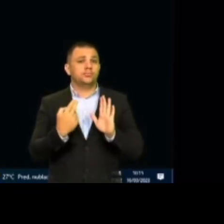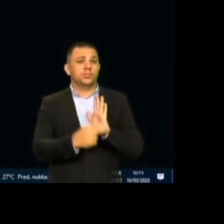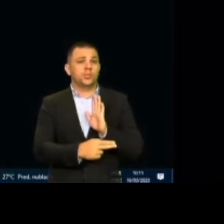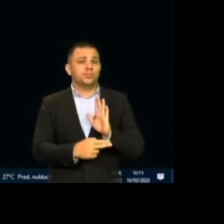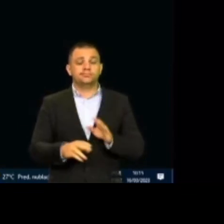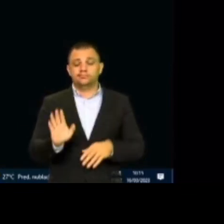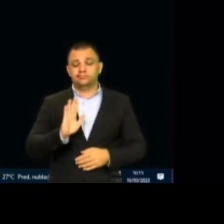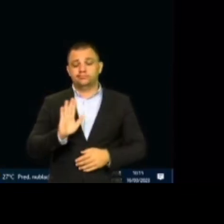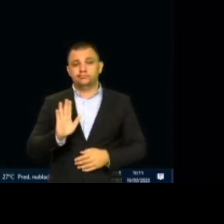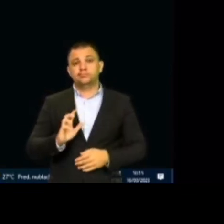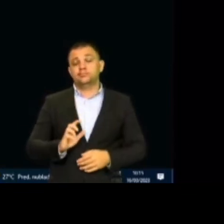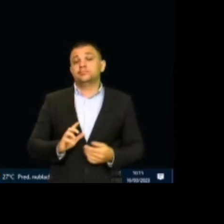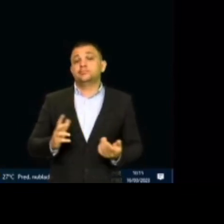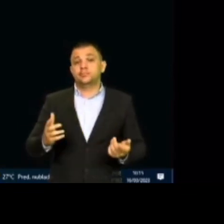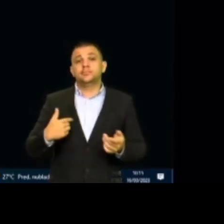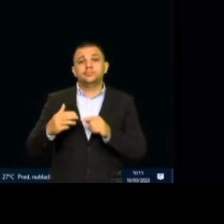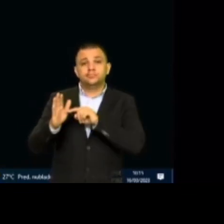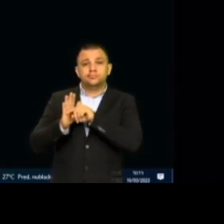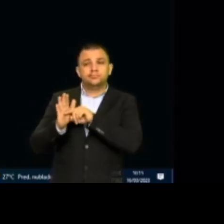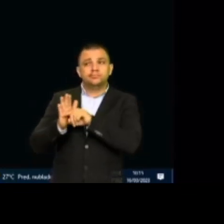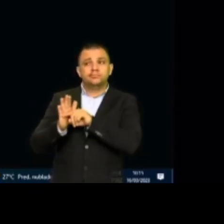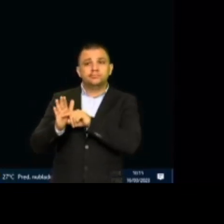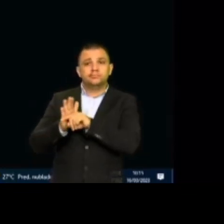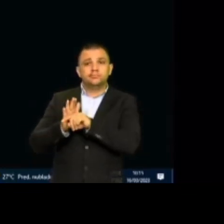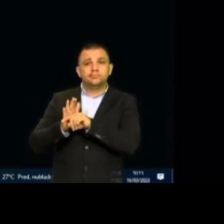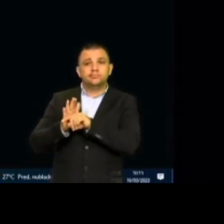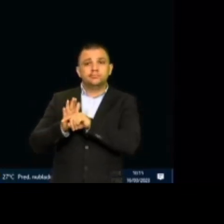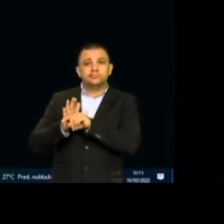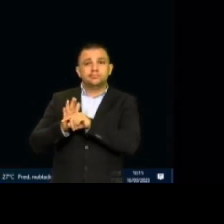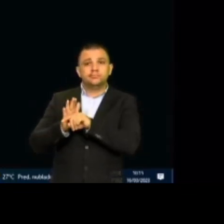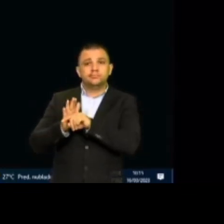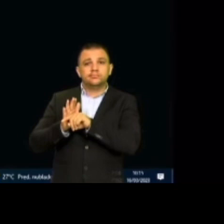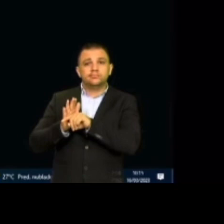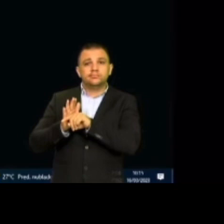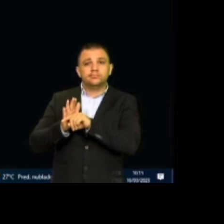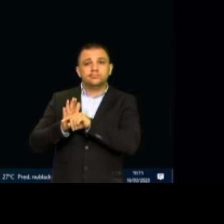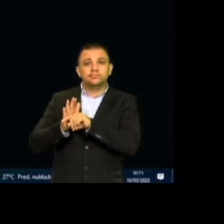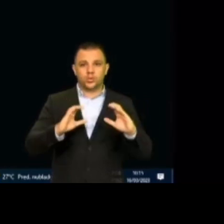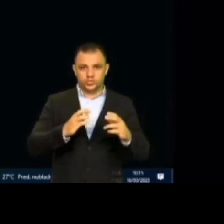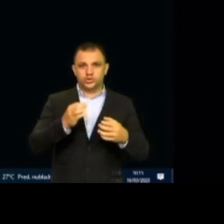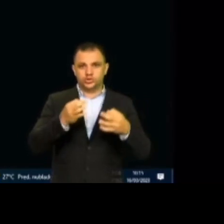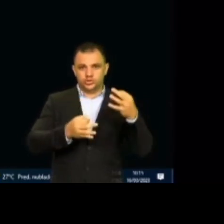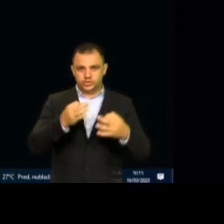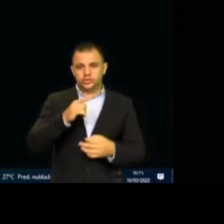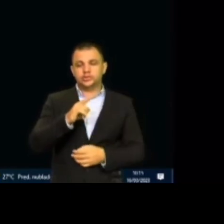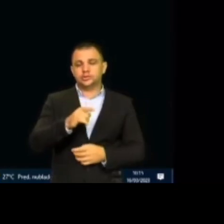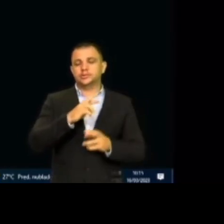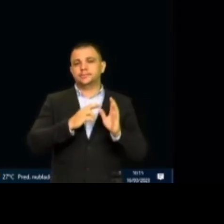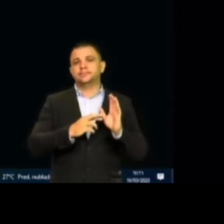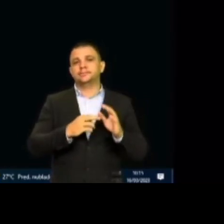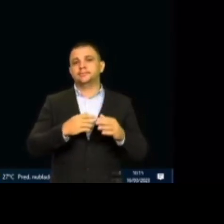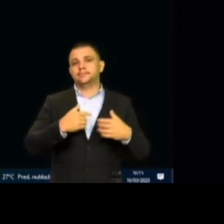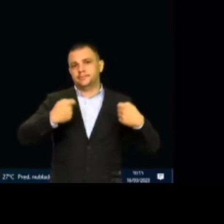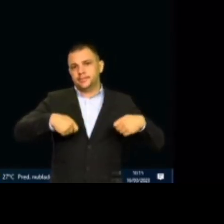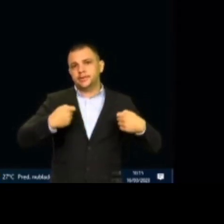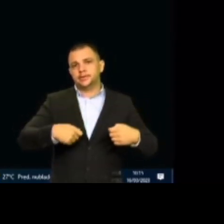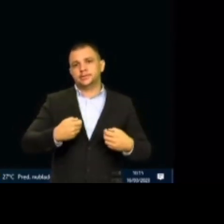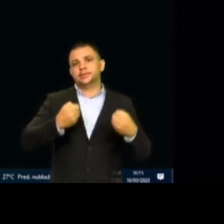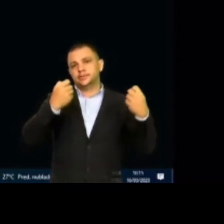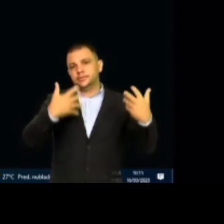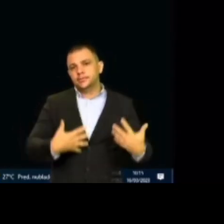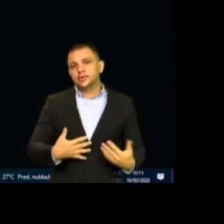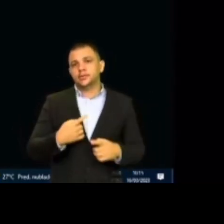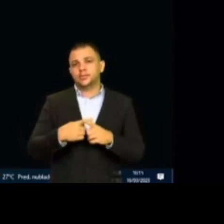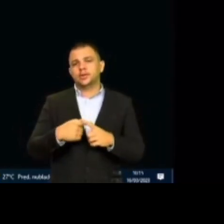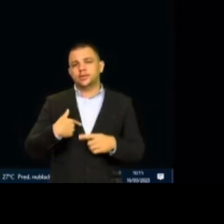Eu espero que a corregedoria se pronuncie, porque uma pessoa eu tenho certeza que não tem nada a ver com isso. o desembargador Paulo Veltin, não apoia esse